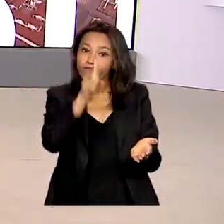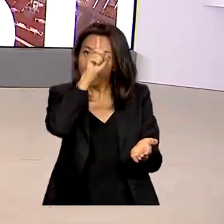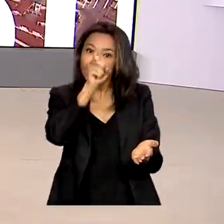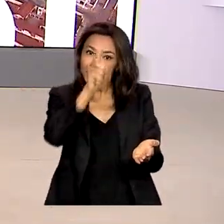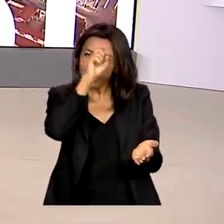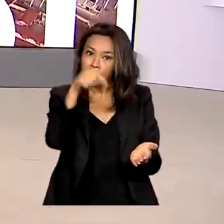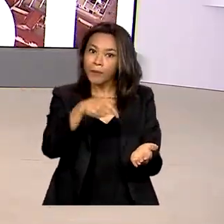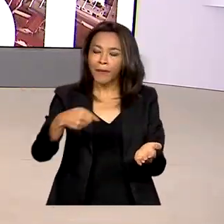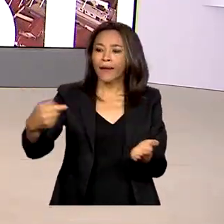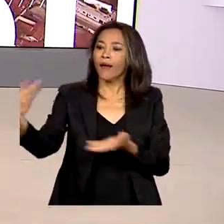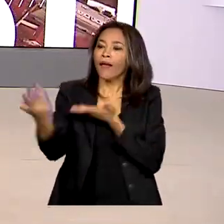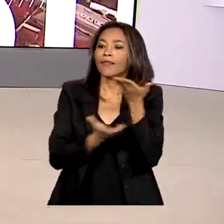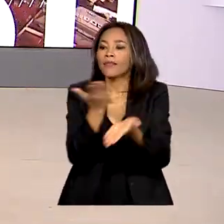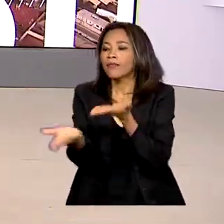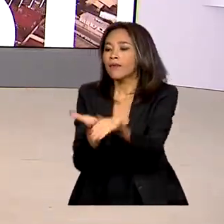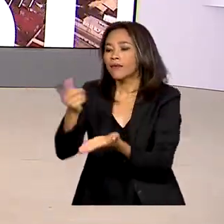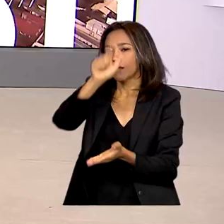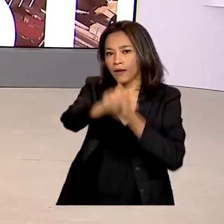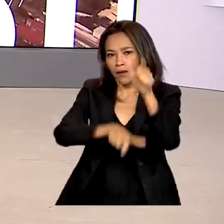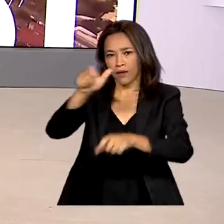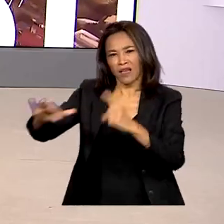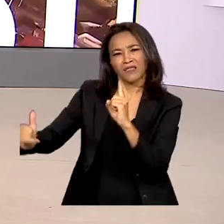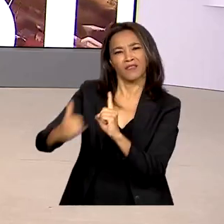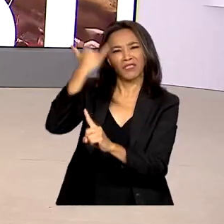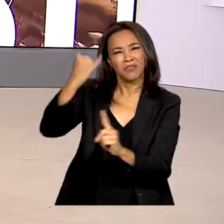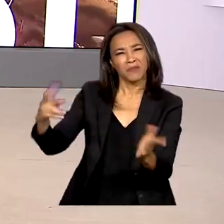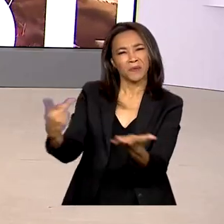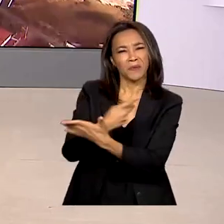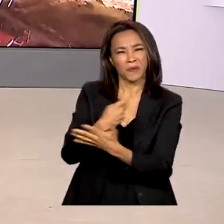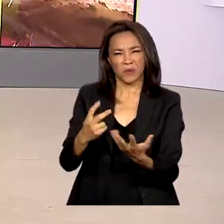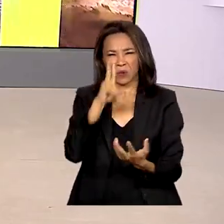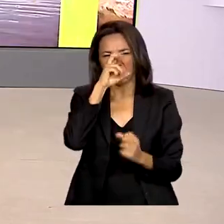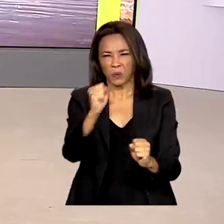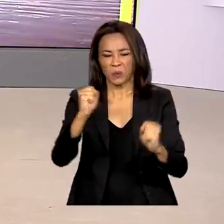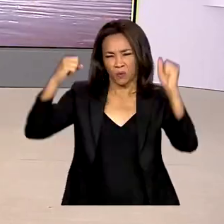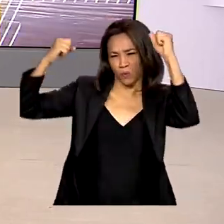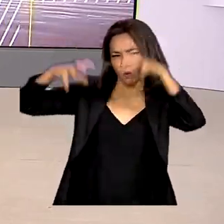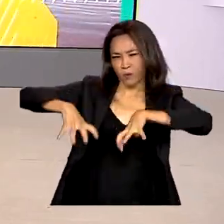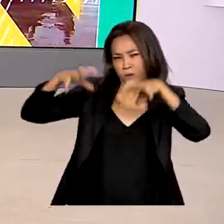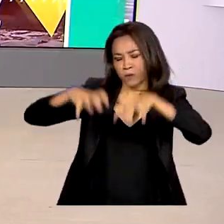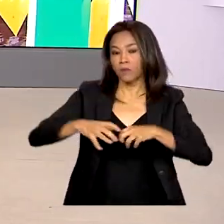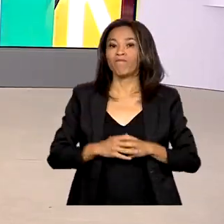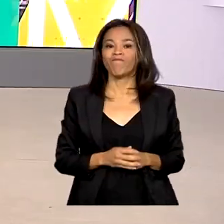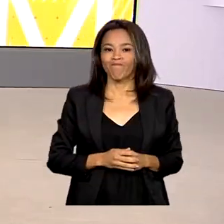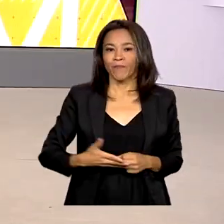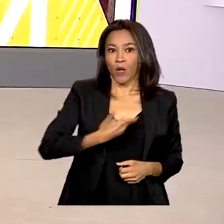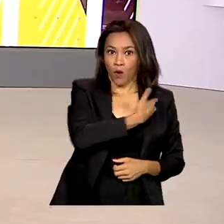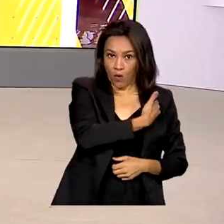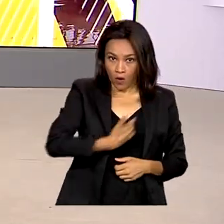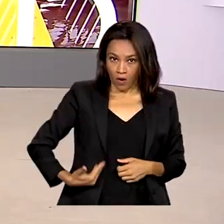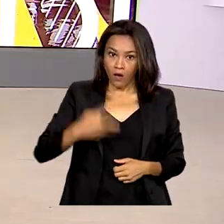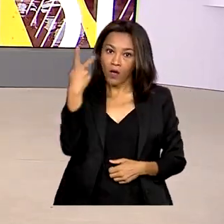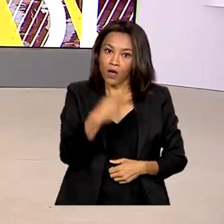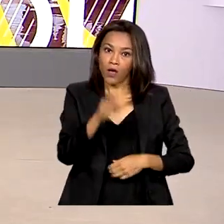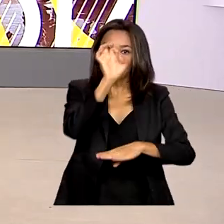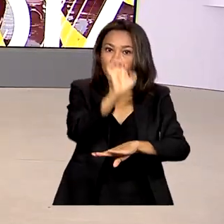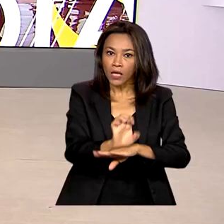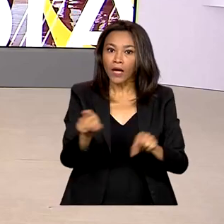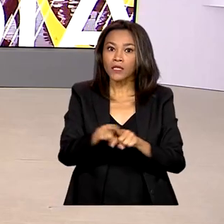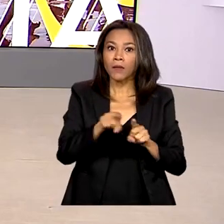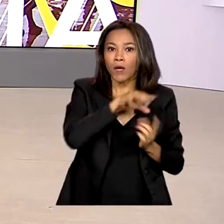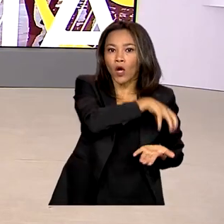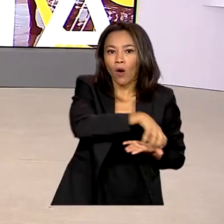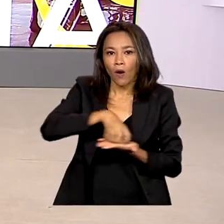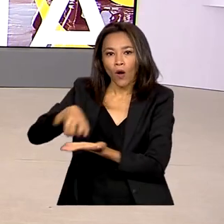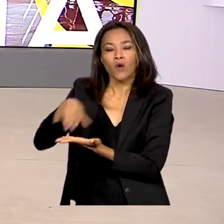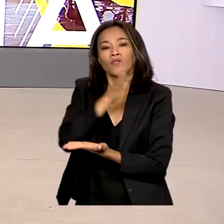para atender as vítimas afetadas pelas fortes chuvas na região. O governo do estado e órgãos federais trabalham